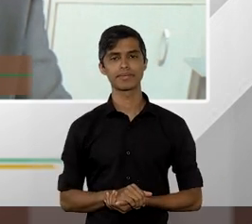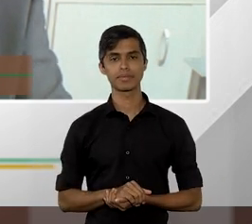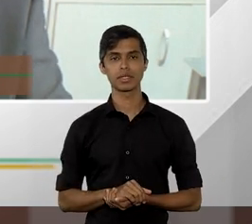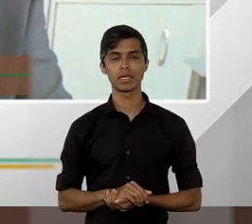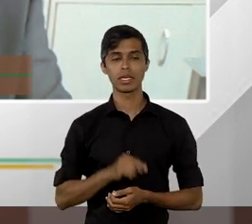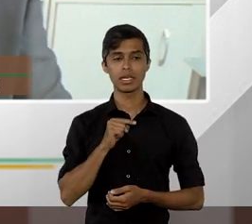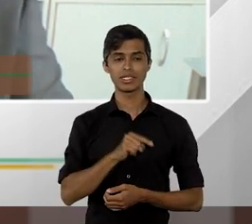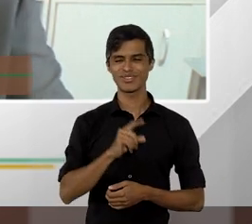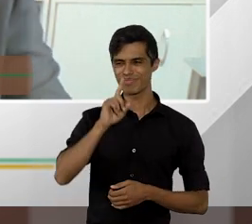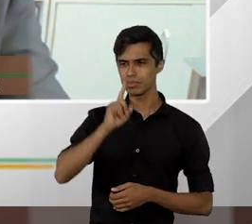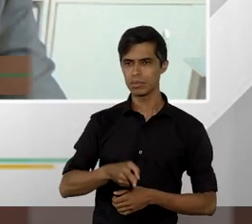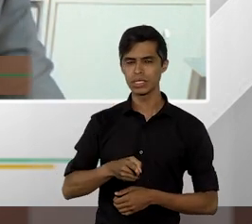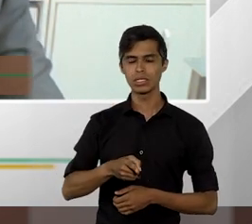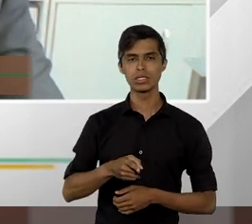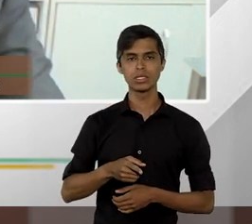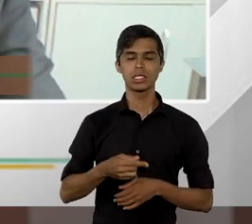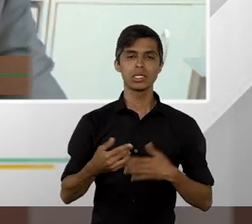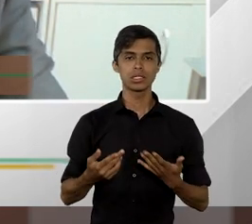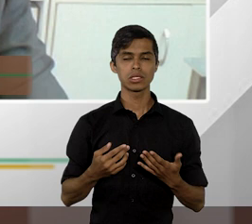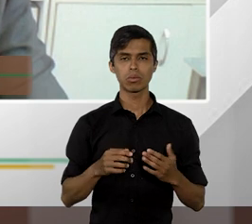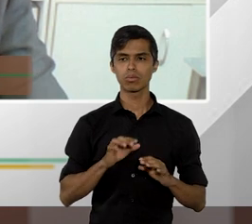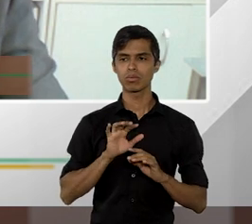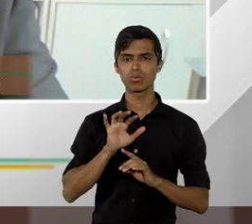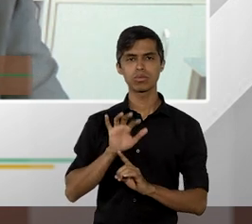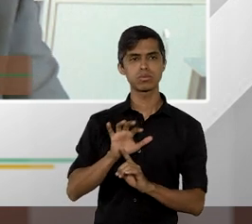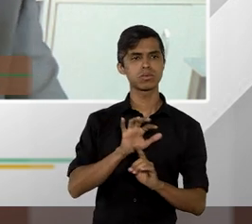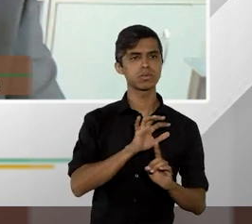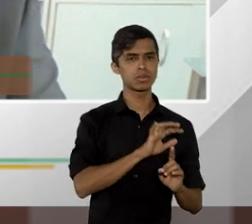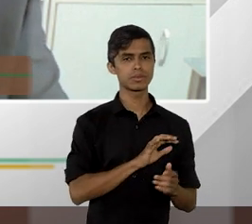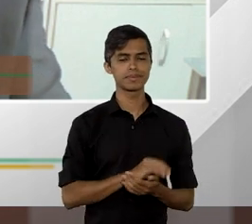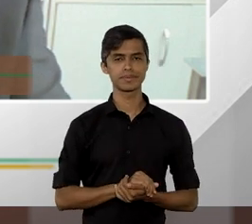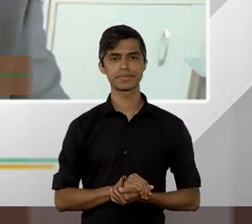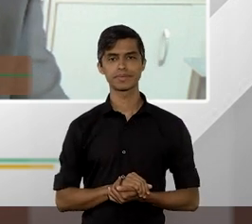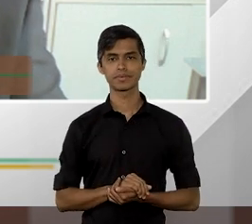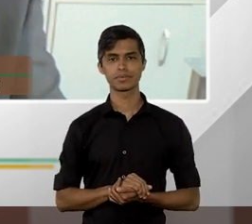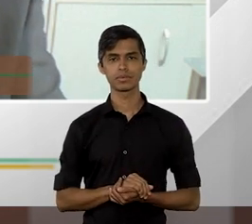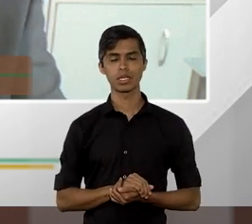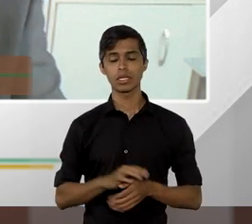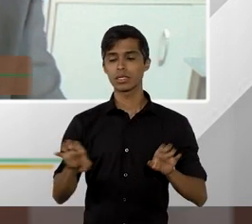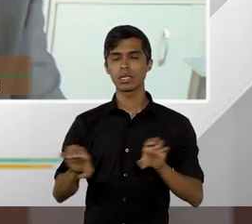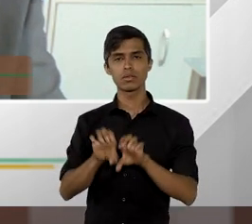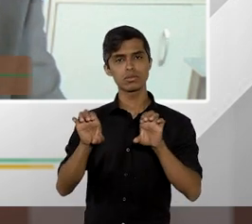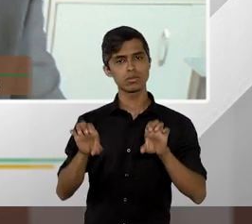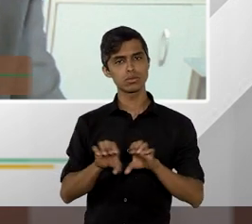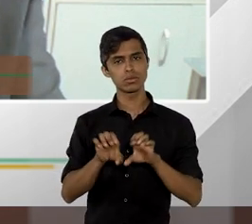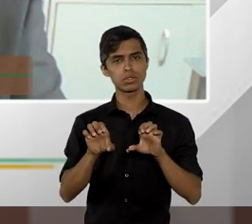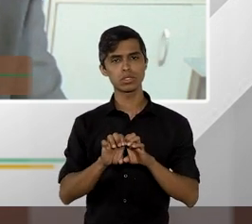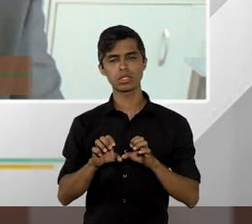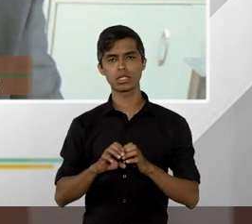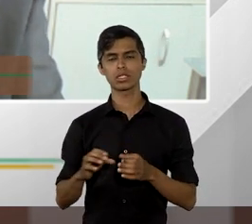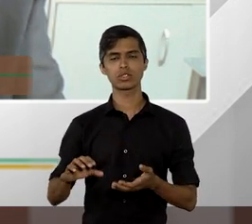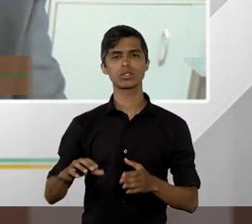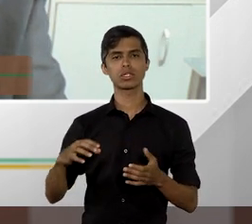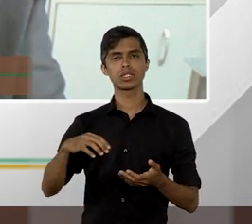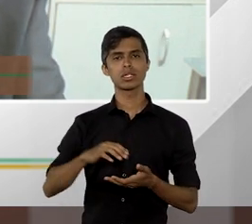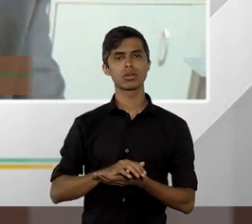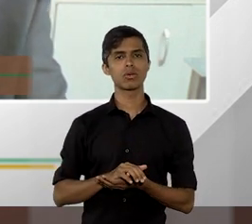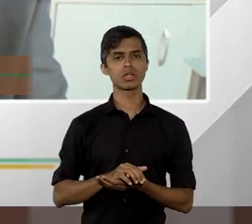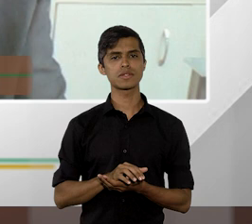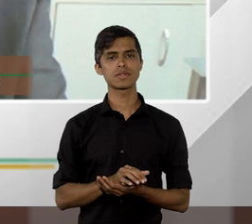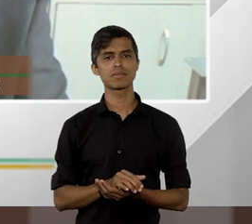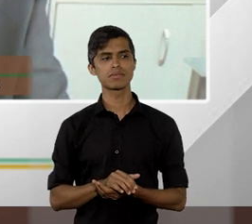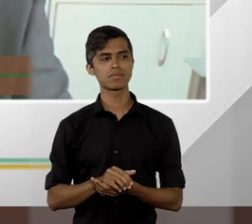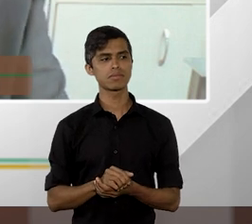refletindo completamente na estrutura das cortes e na forma como nós